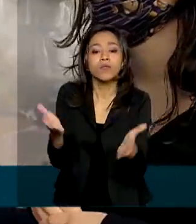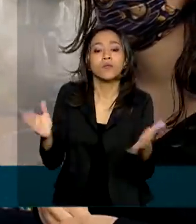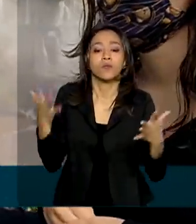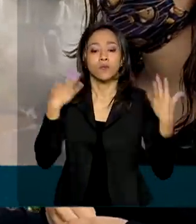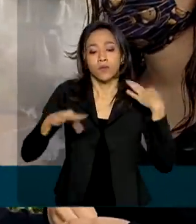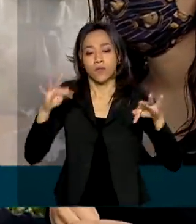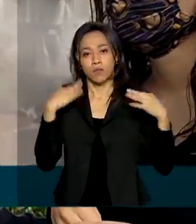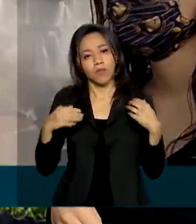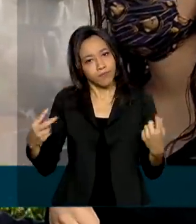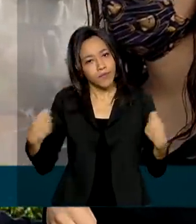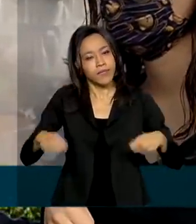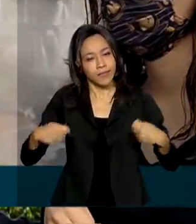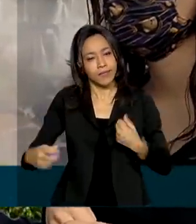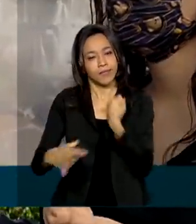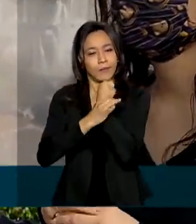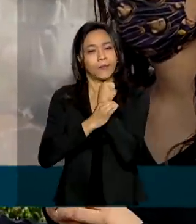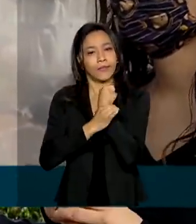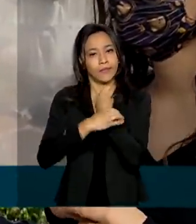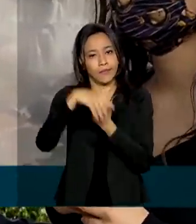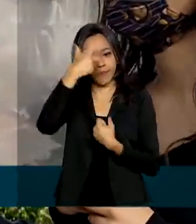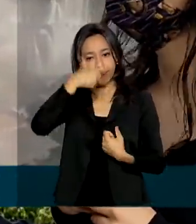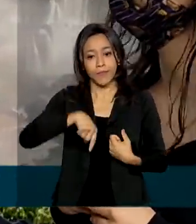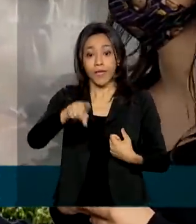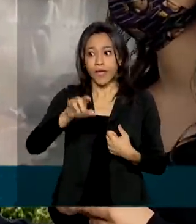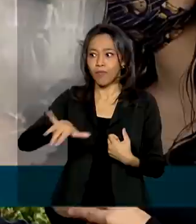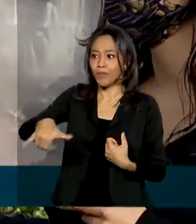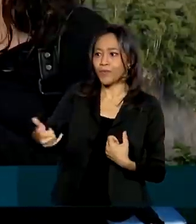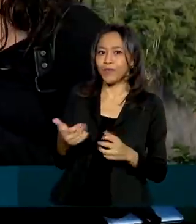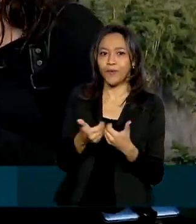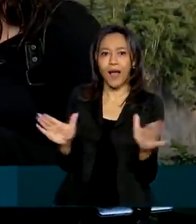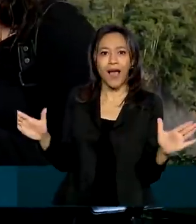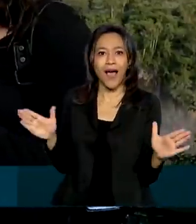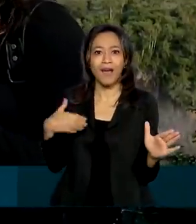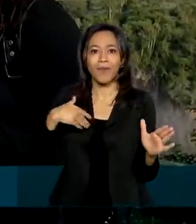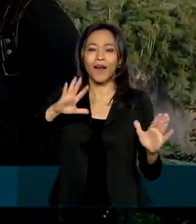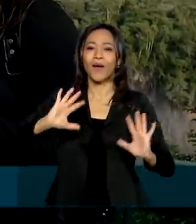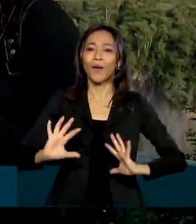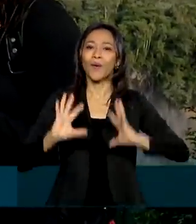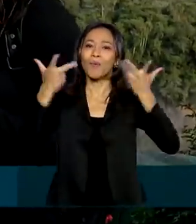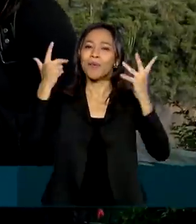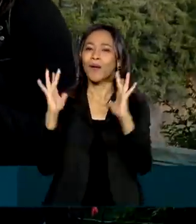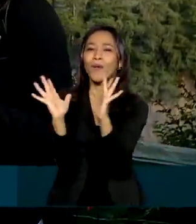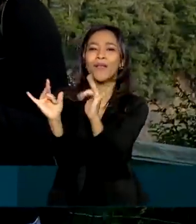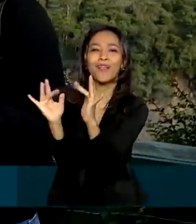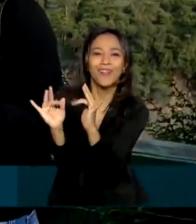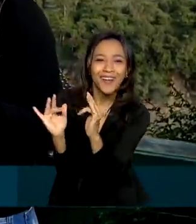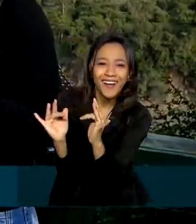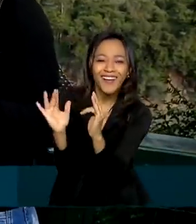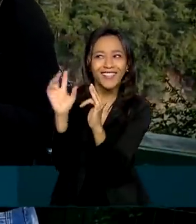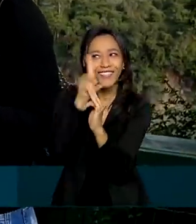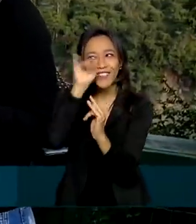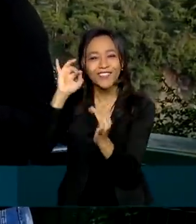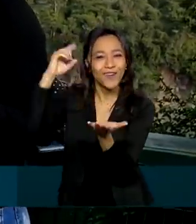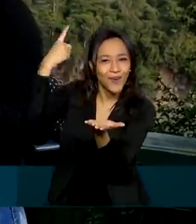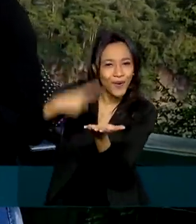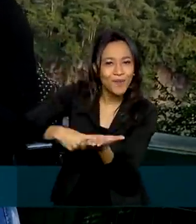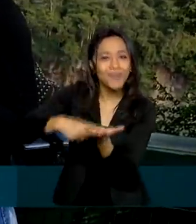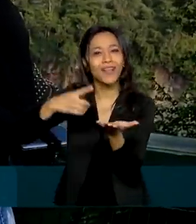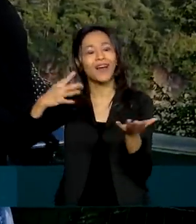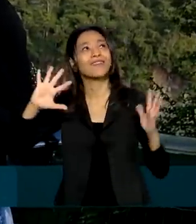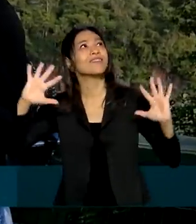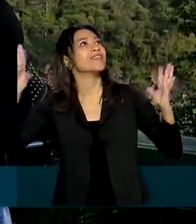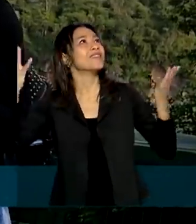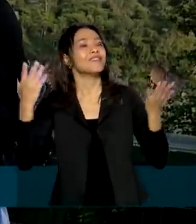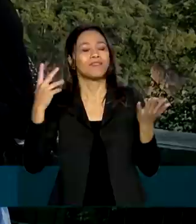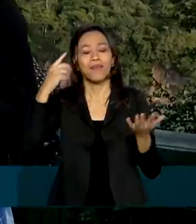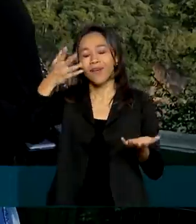descuidar da segurança. Ele aproveitou a liberação do parque para comemorar o início do namoro. Quis marcar a data ao ar livre num